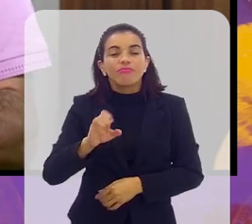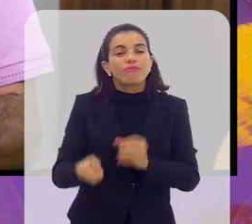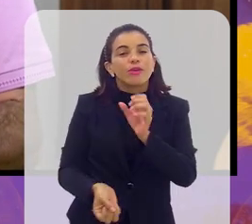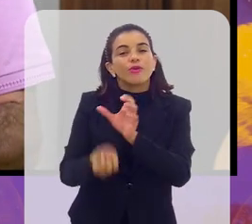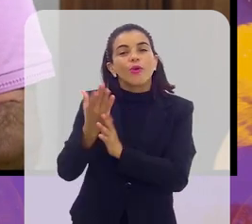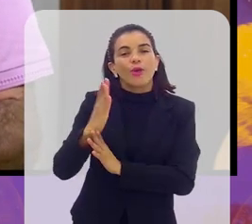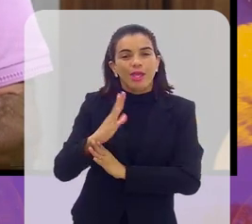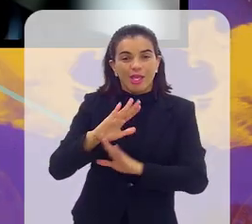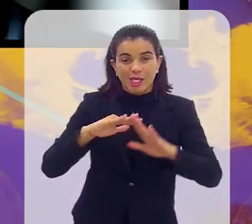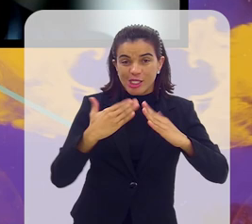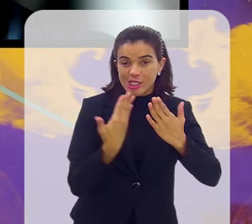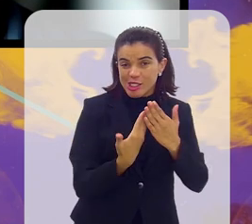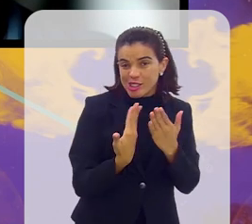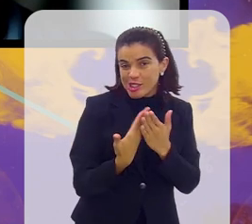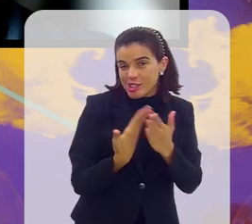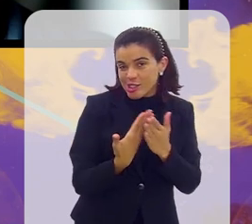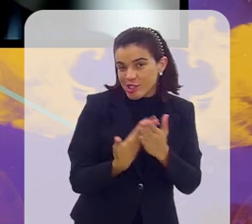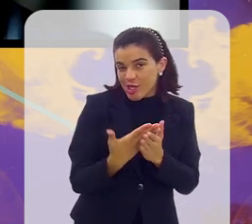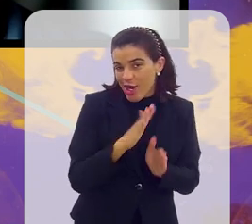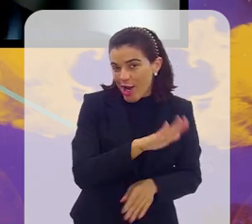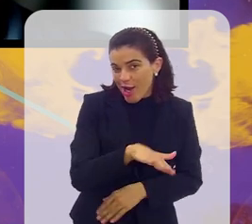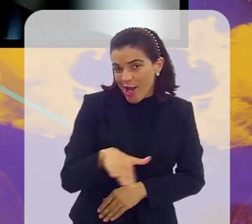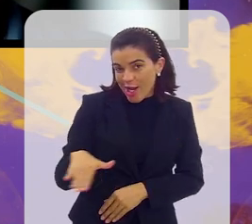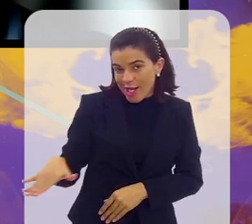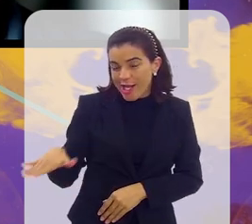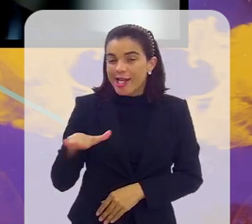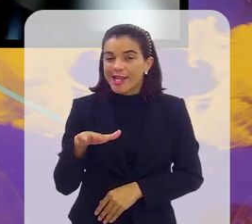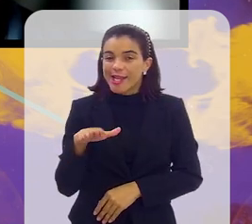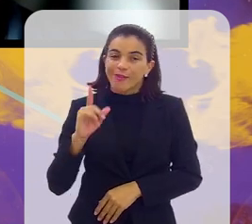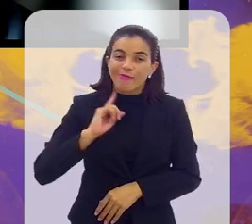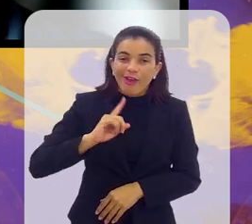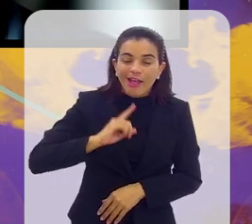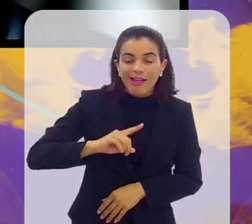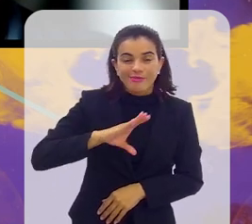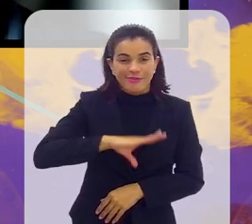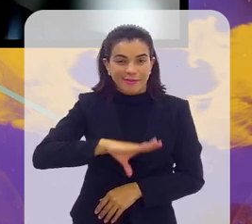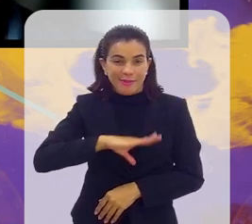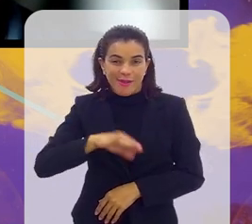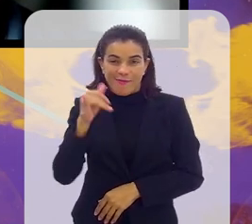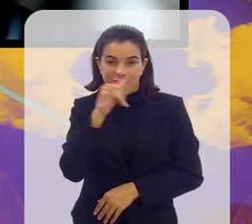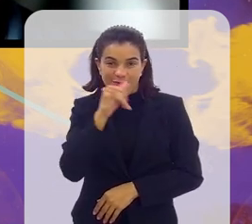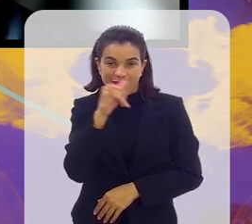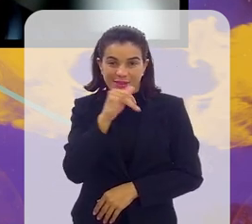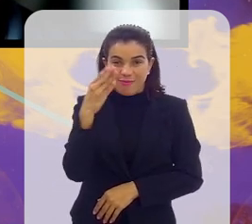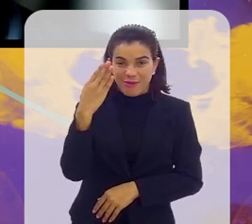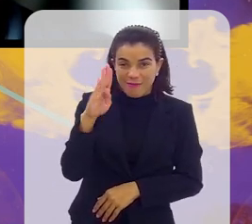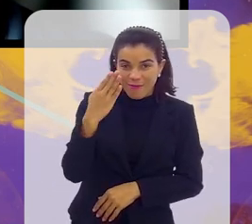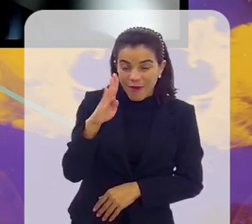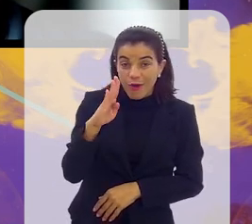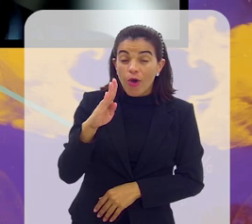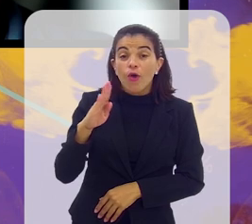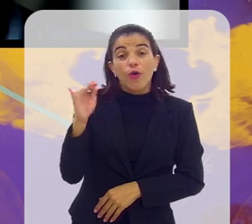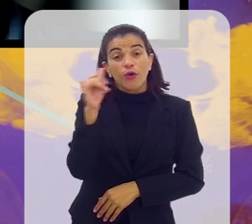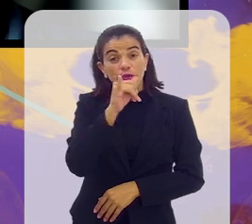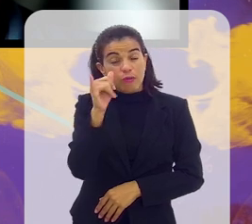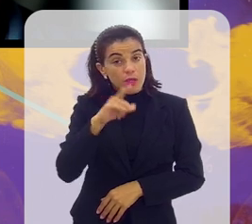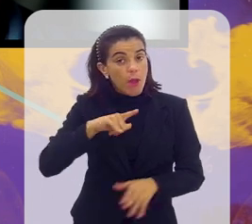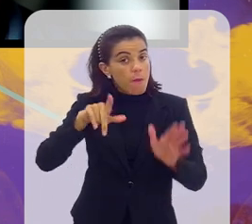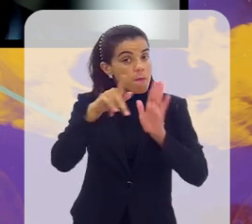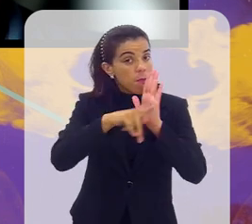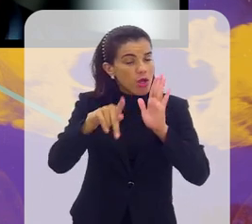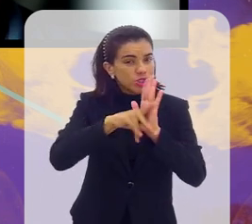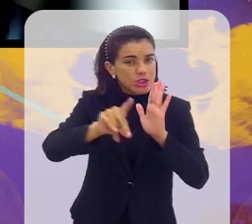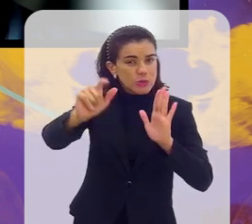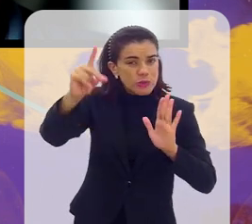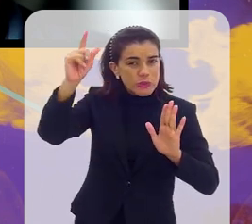escolinhas do Vasco, começaram a vender a licença, escolinha do Flamengo, do Fluminense, do Botafogo, o Fluminense tem